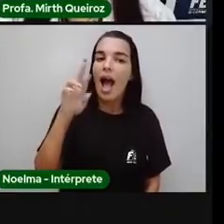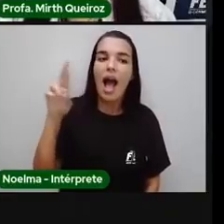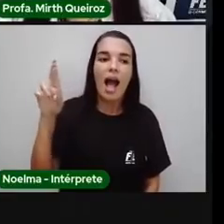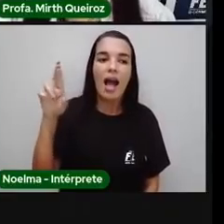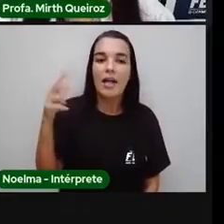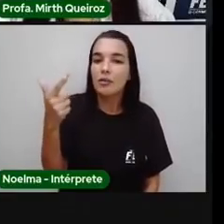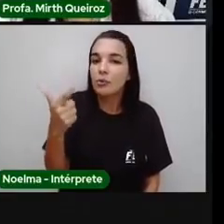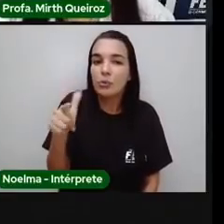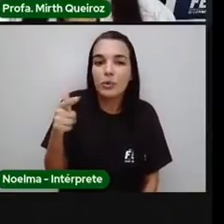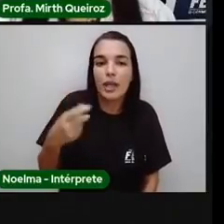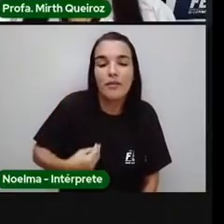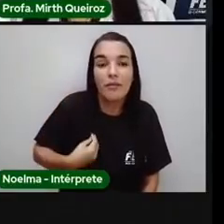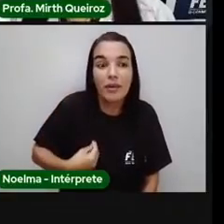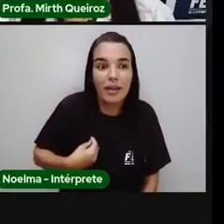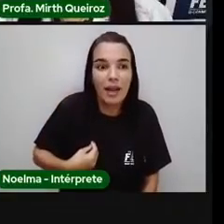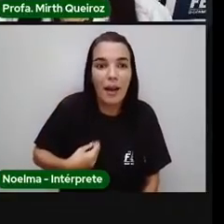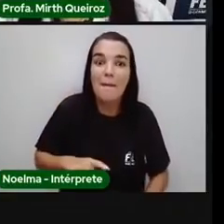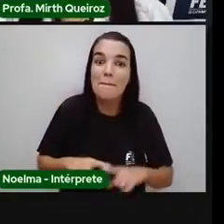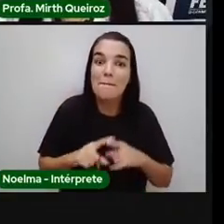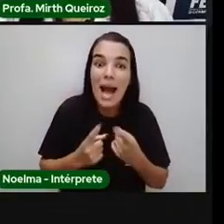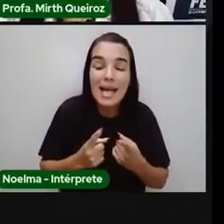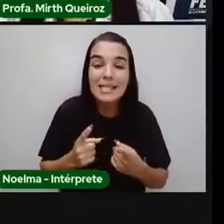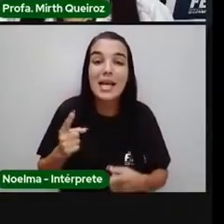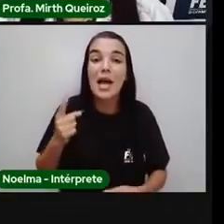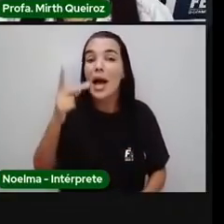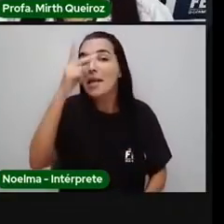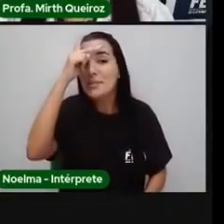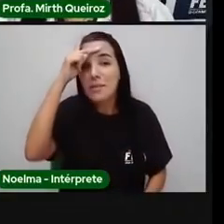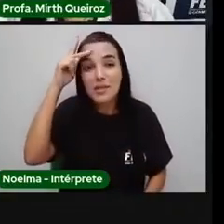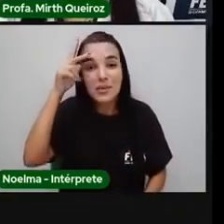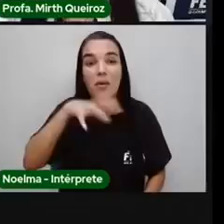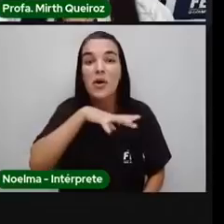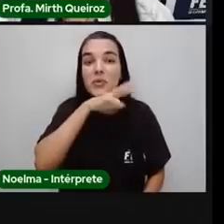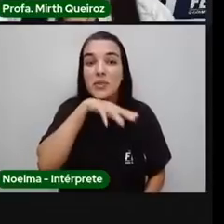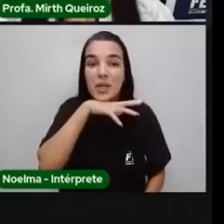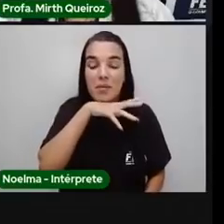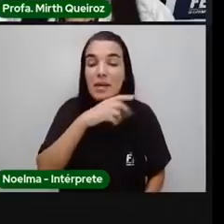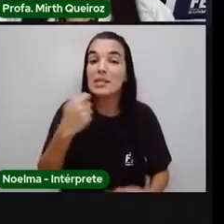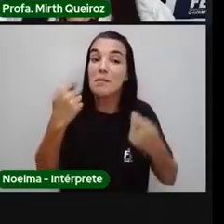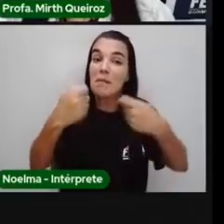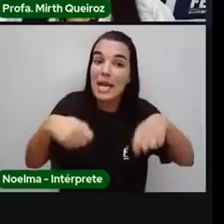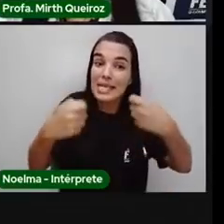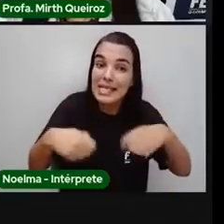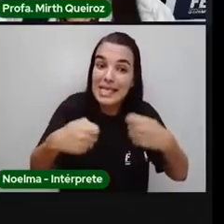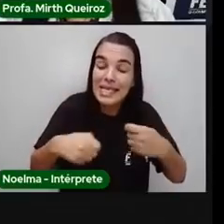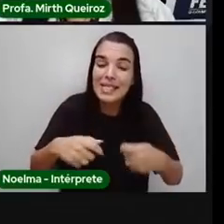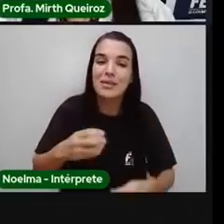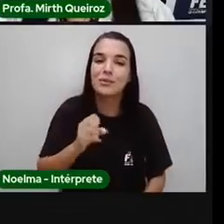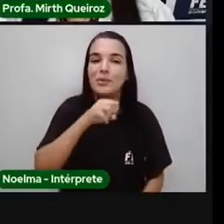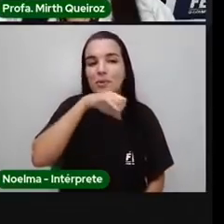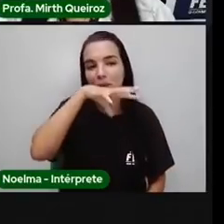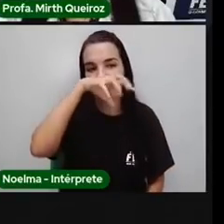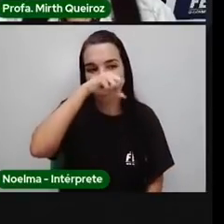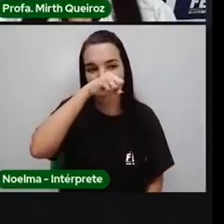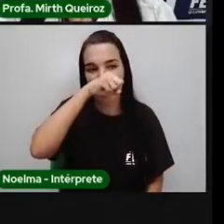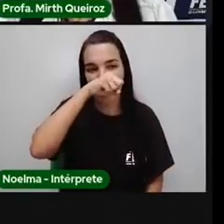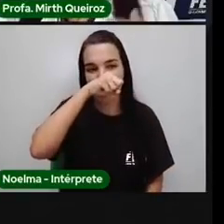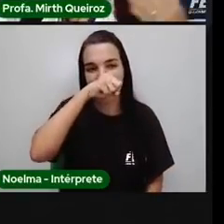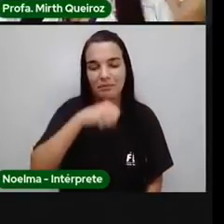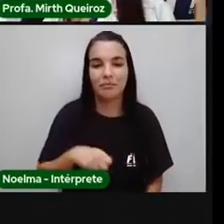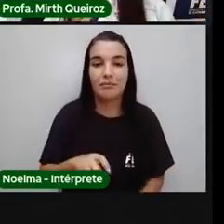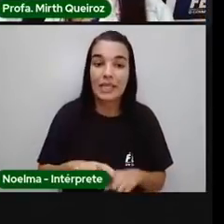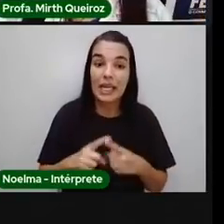-organismos que são vivos e nós também precisamos desse ar para poder viver, certo? Então,